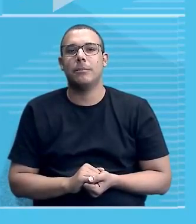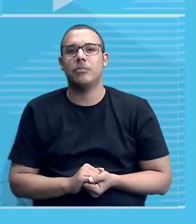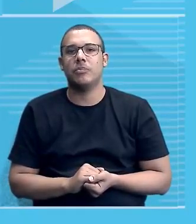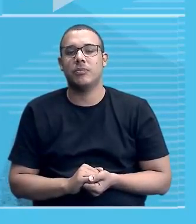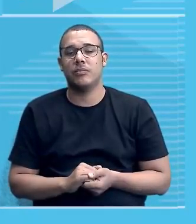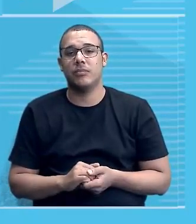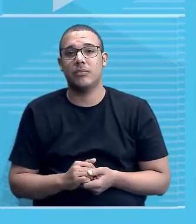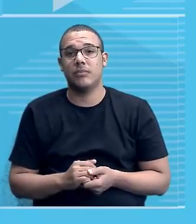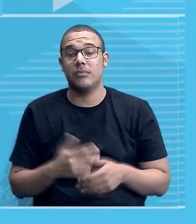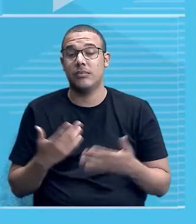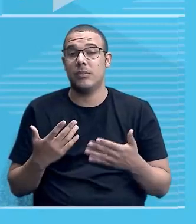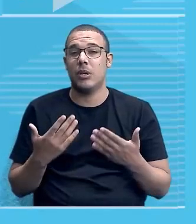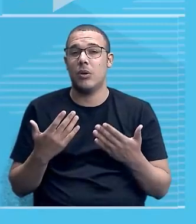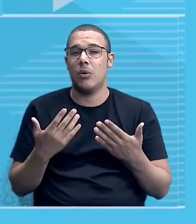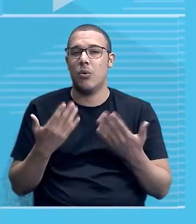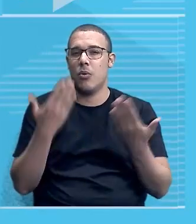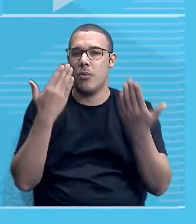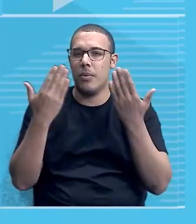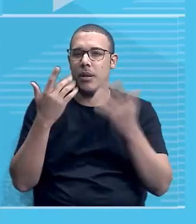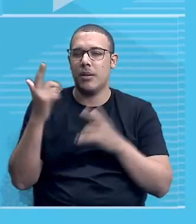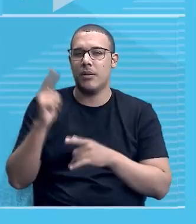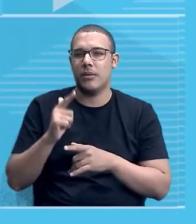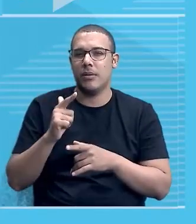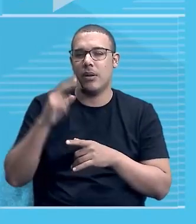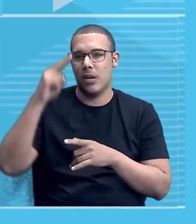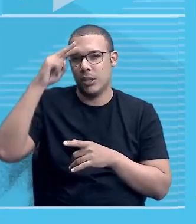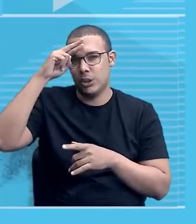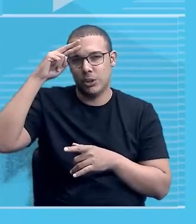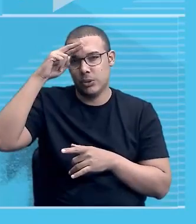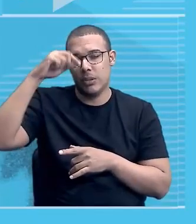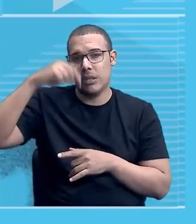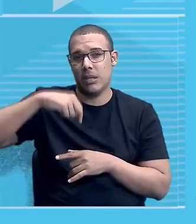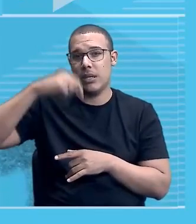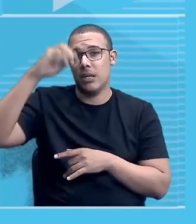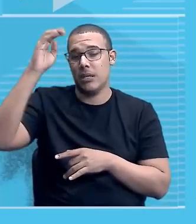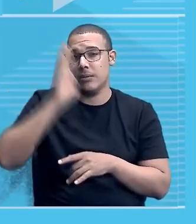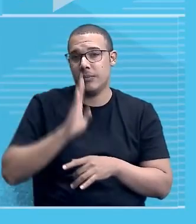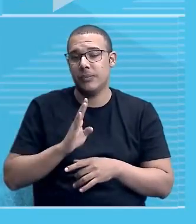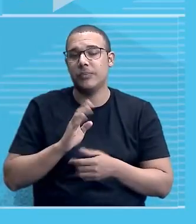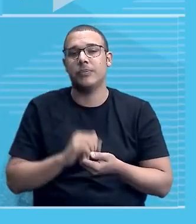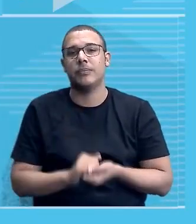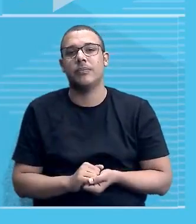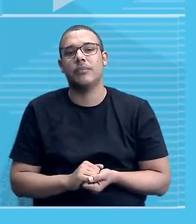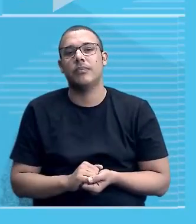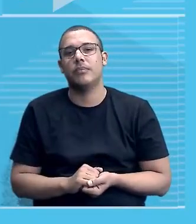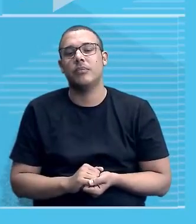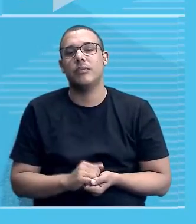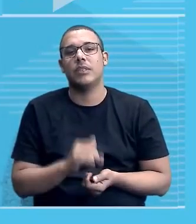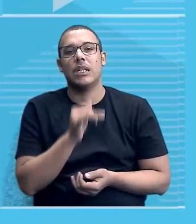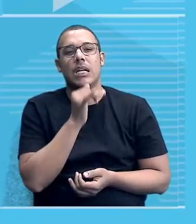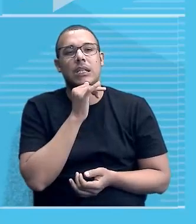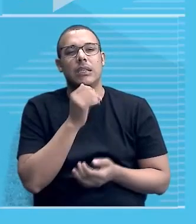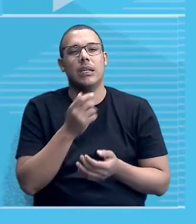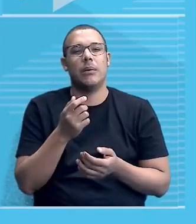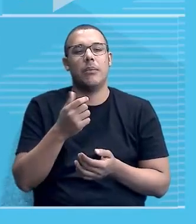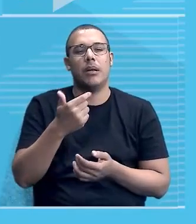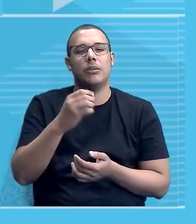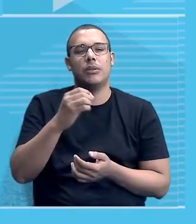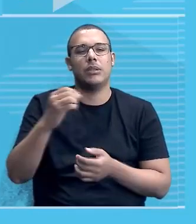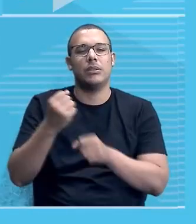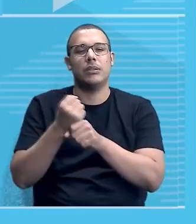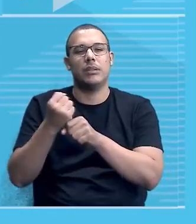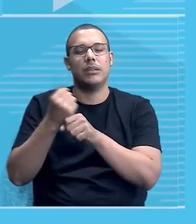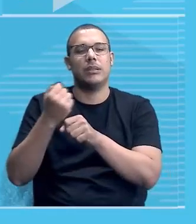novamente, faço um paralelo, né, com a história do nosso país. Por exemplo, há 200 anos atrás,